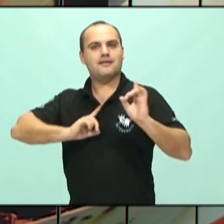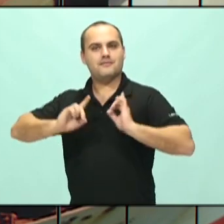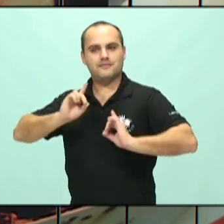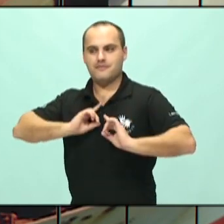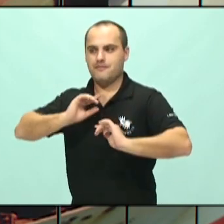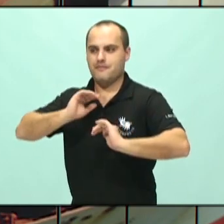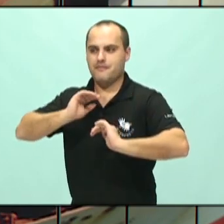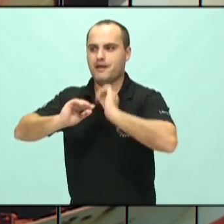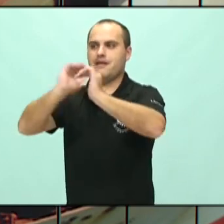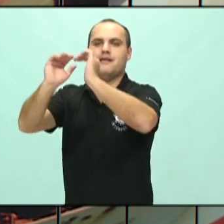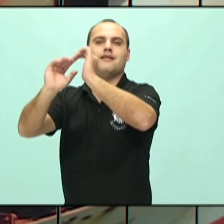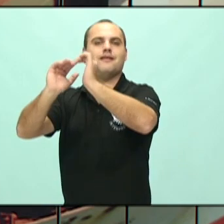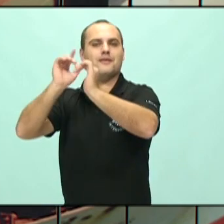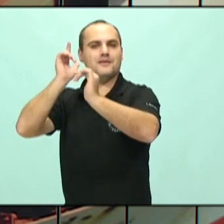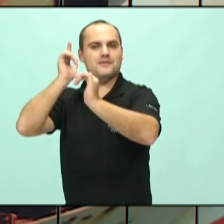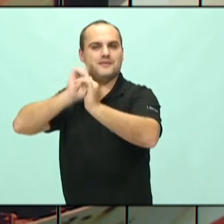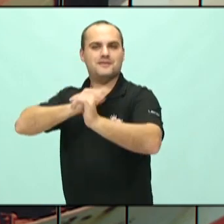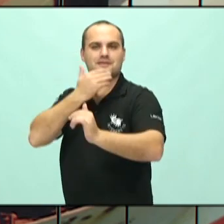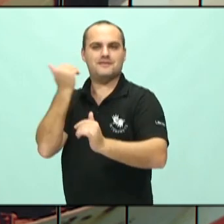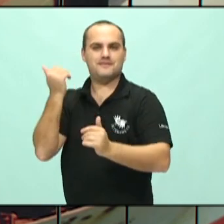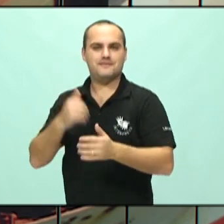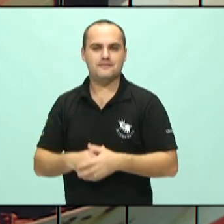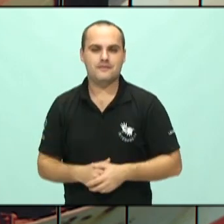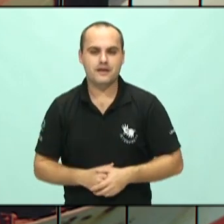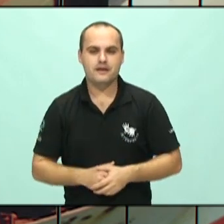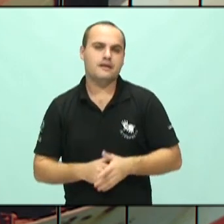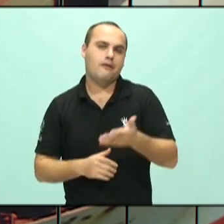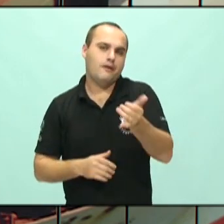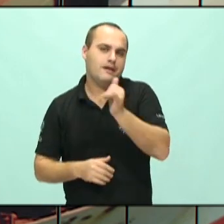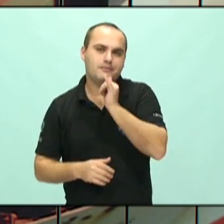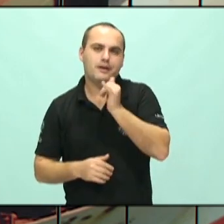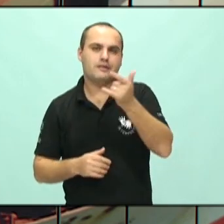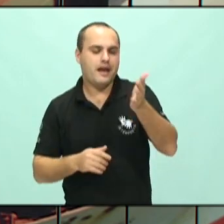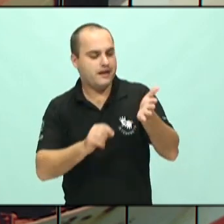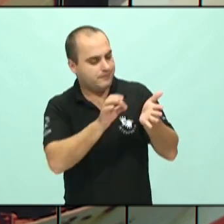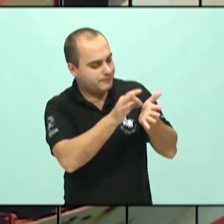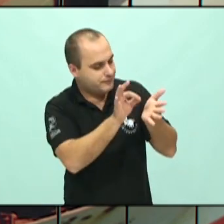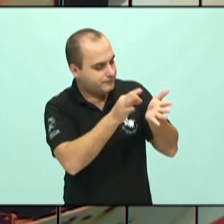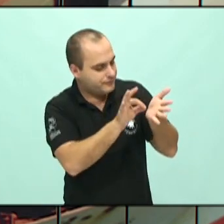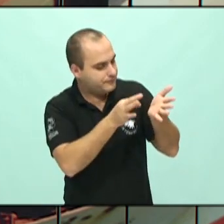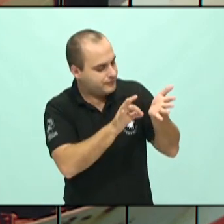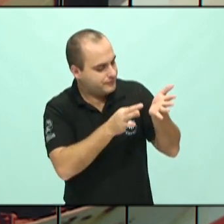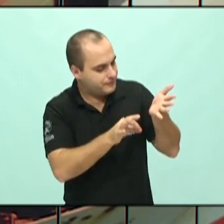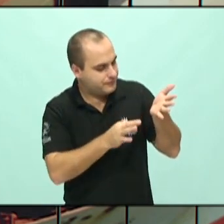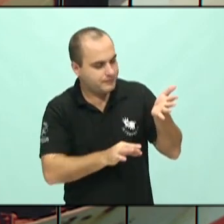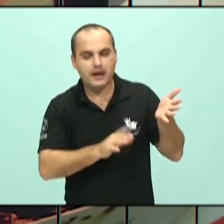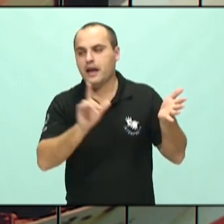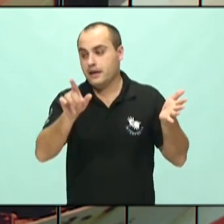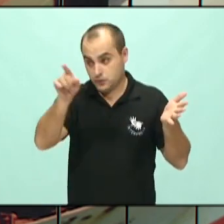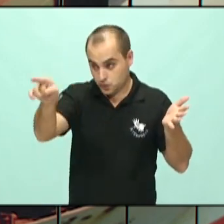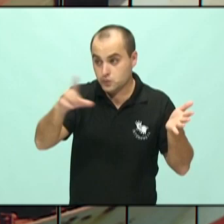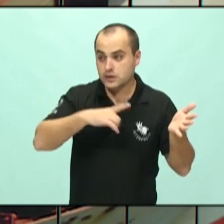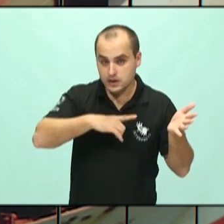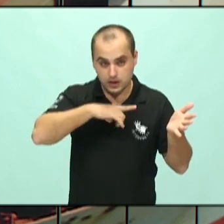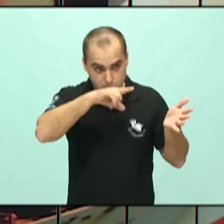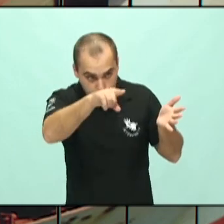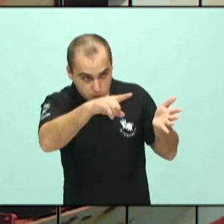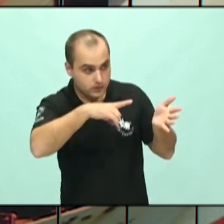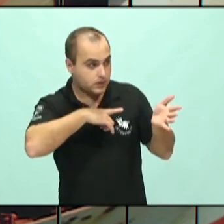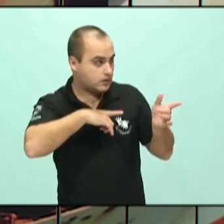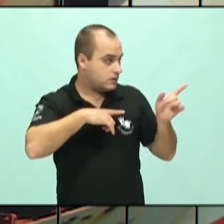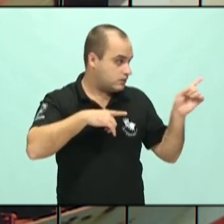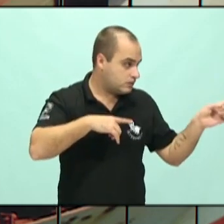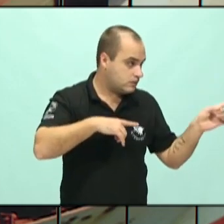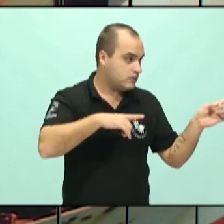fala que não existe uma lista que eu vou dizer, ah, o José e a Maria estão com depressão. Existe a depressão do